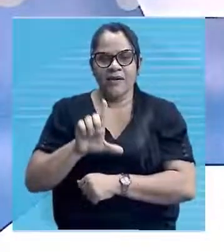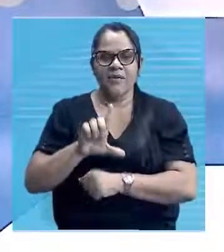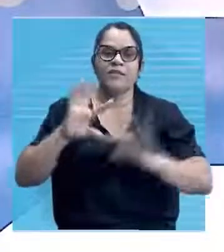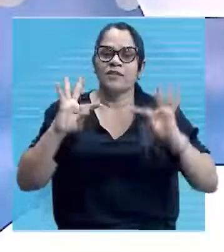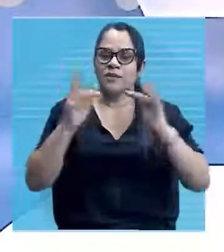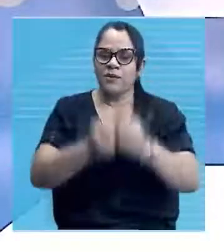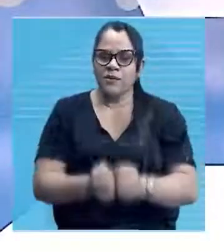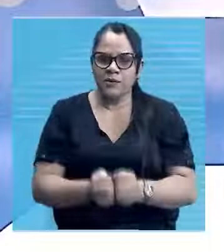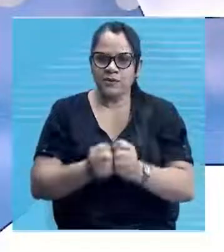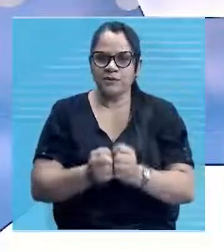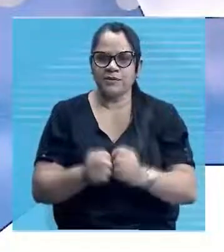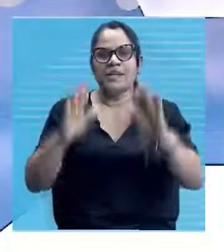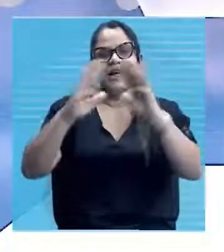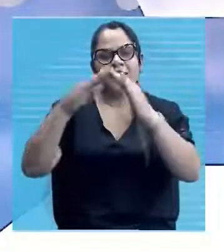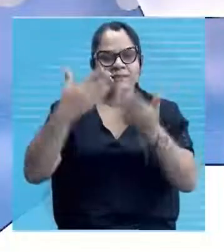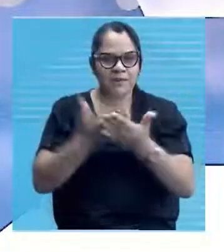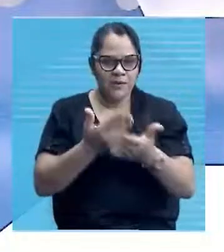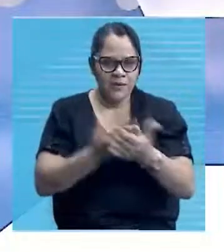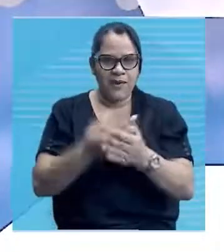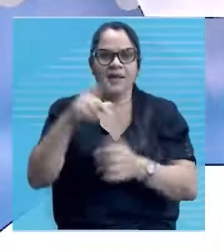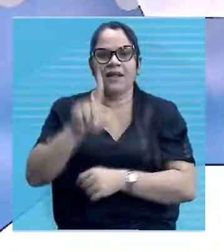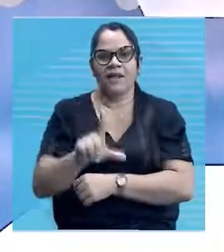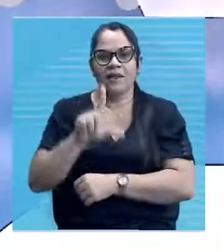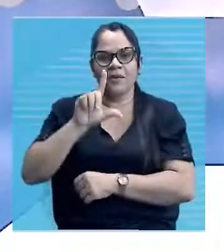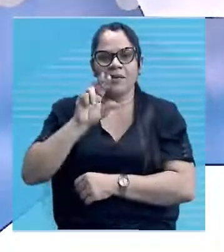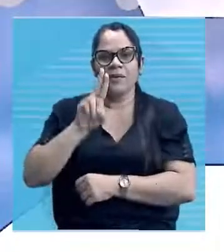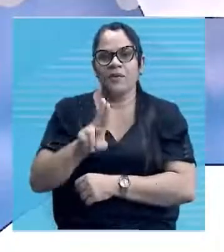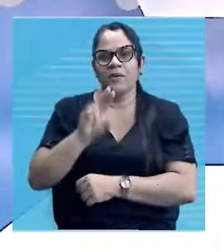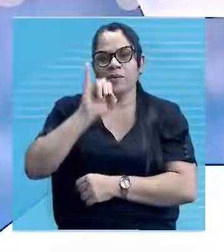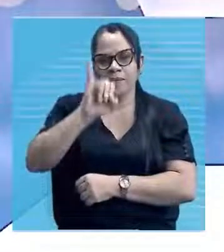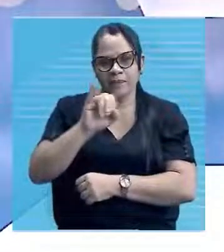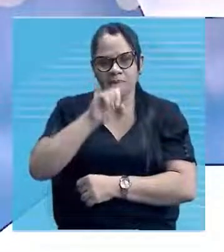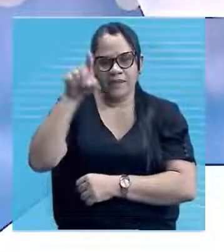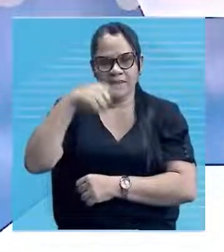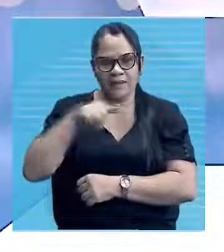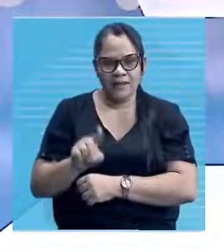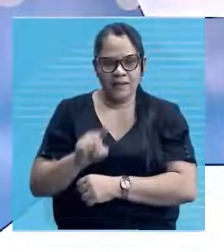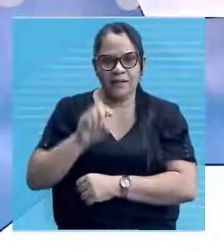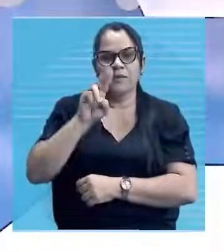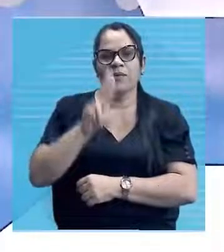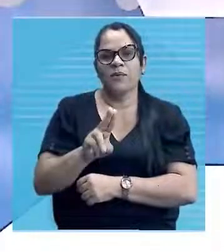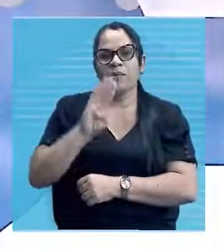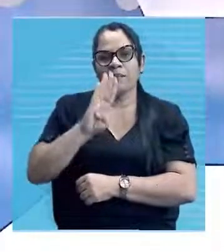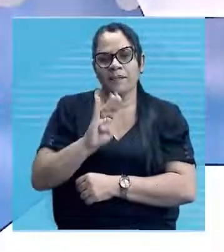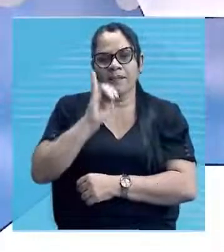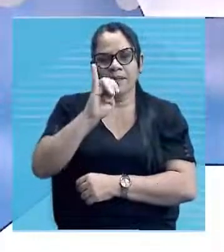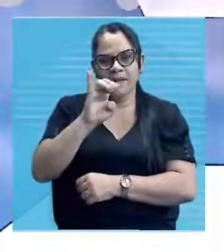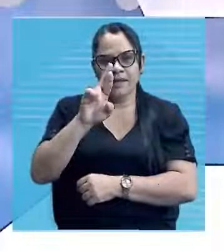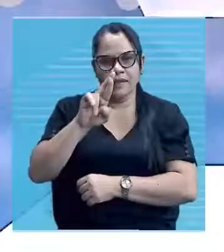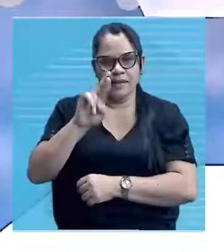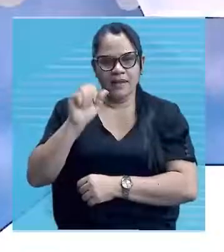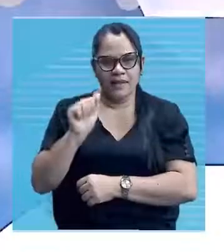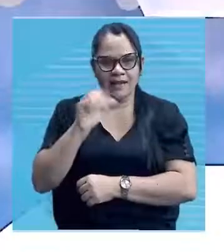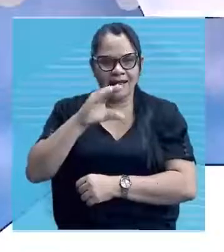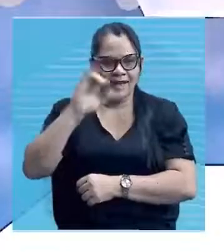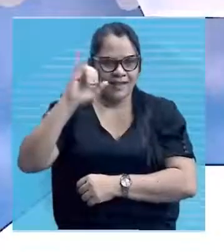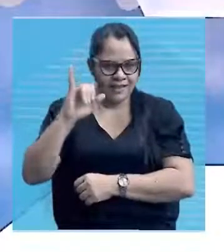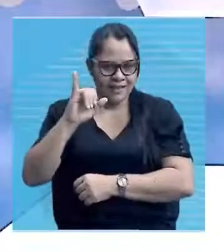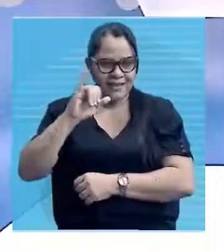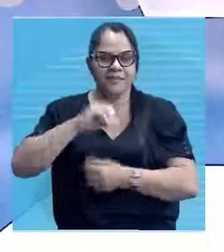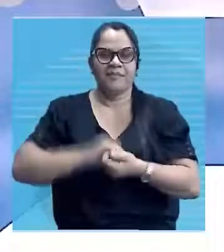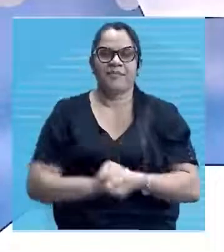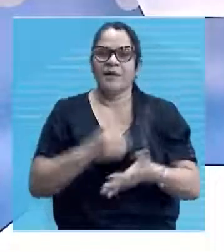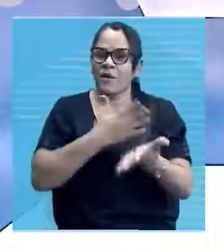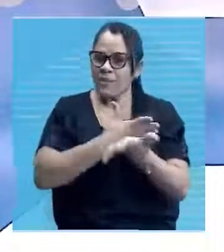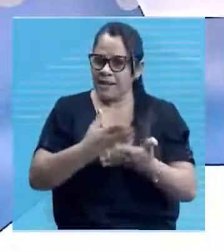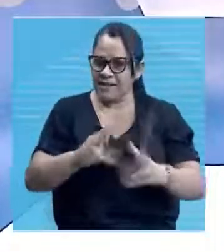da unidade escolar Luiz Ubiraci, lá em Isaías Coelho. Tranquilo? Vamos lá, vamos partir para o nosso